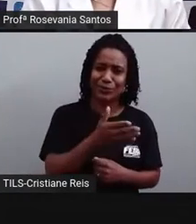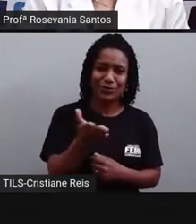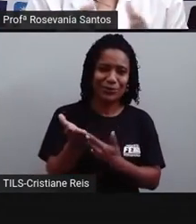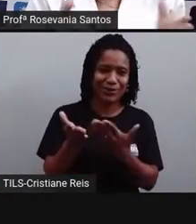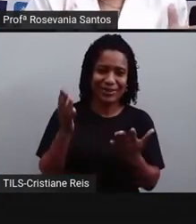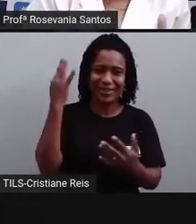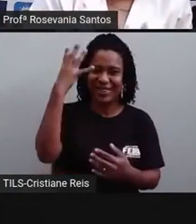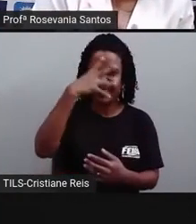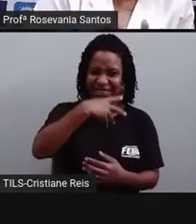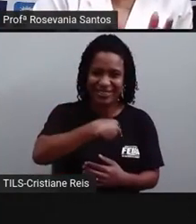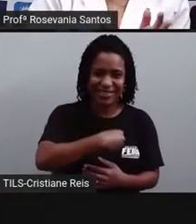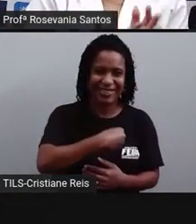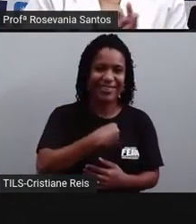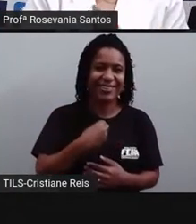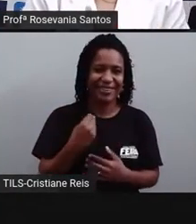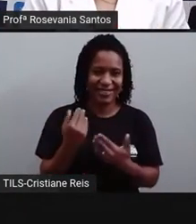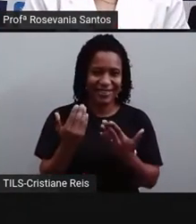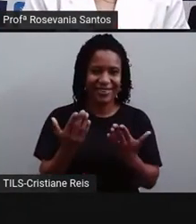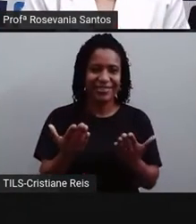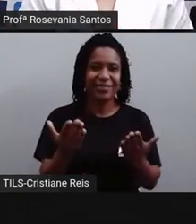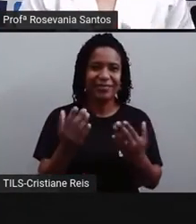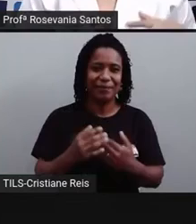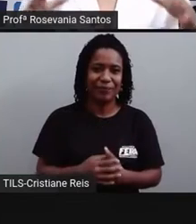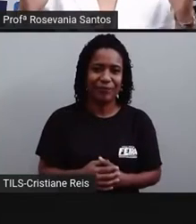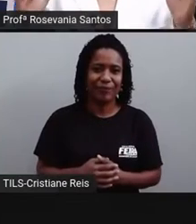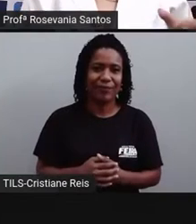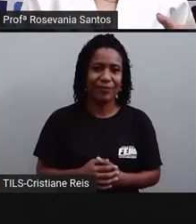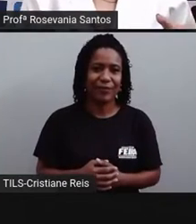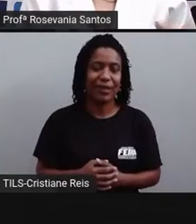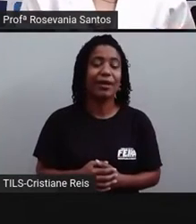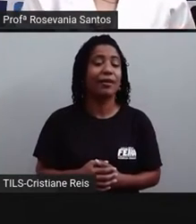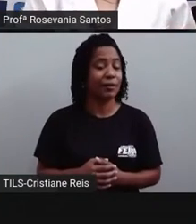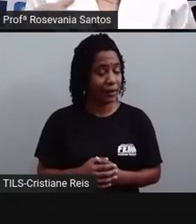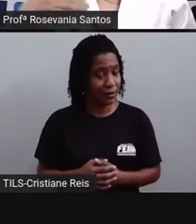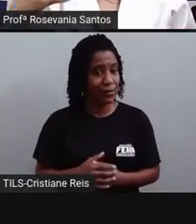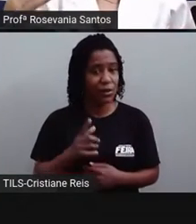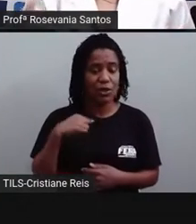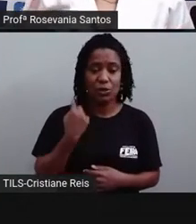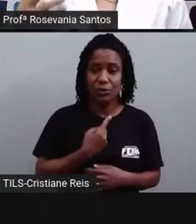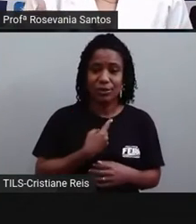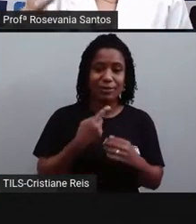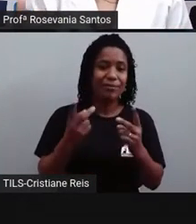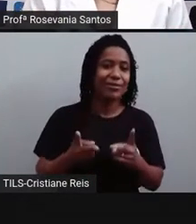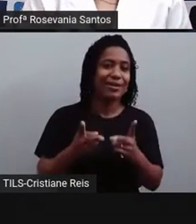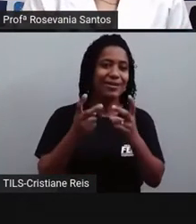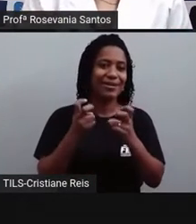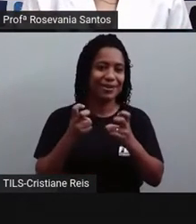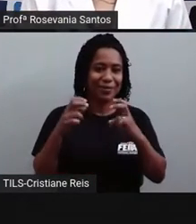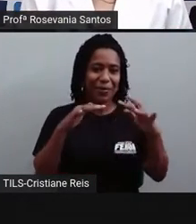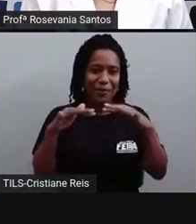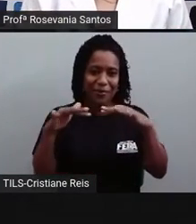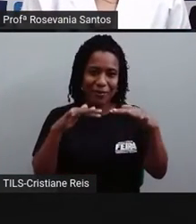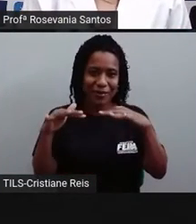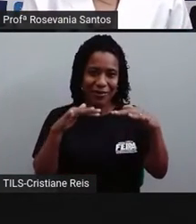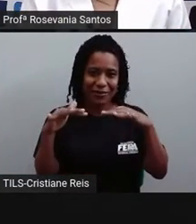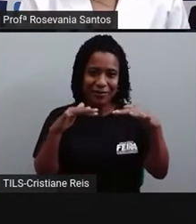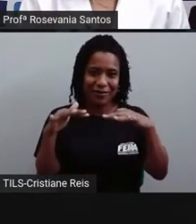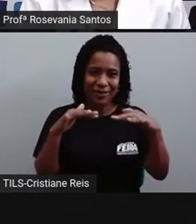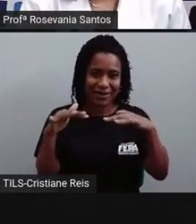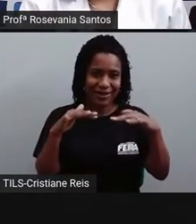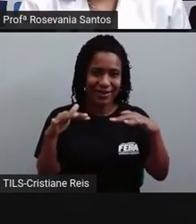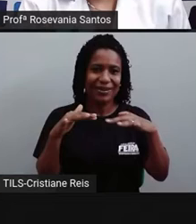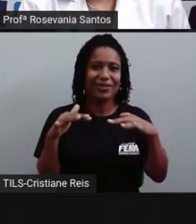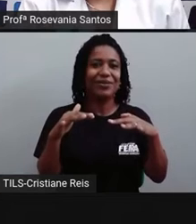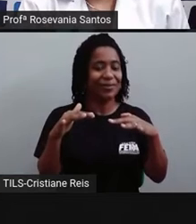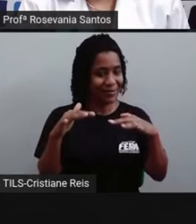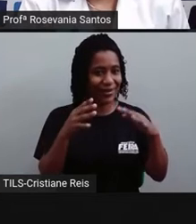mundão de, meu Deus, que nem diz o povo. E nós percebemos aí, né? Esse movimento. E cada hora que